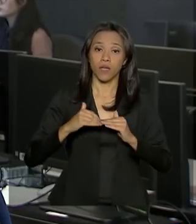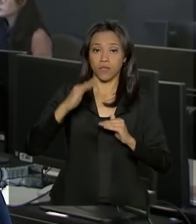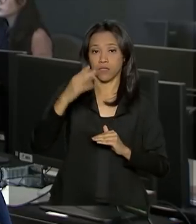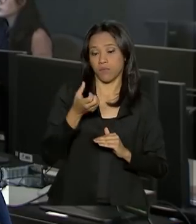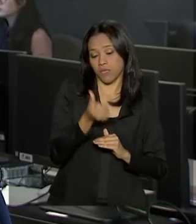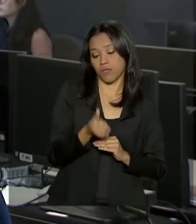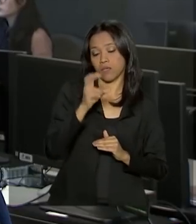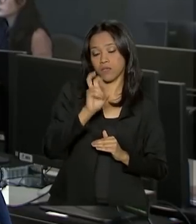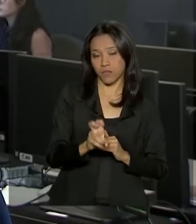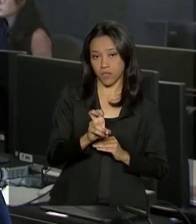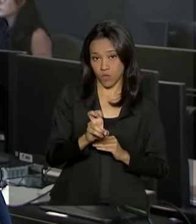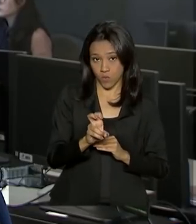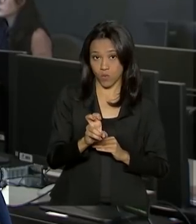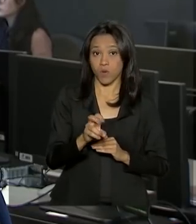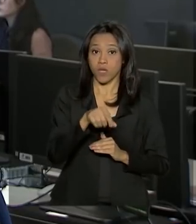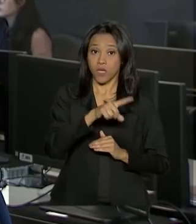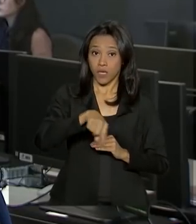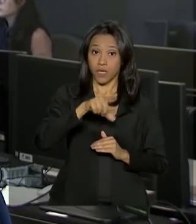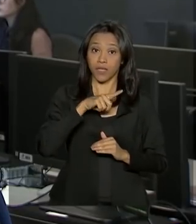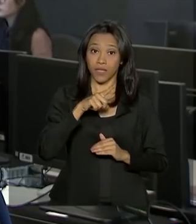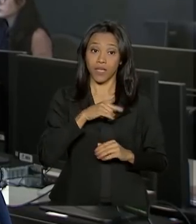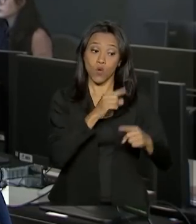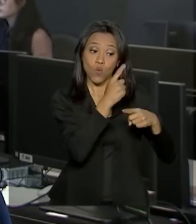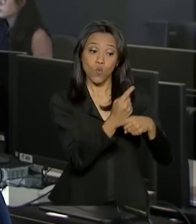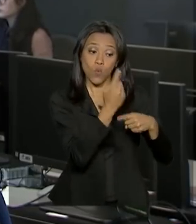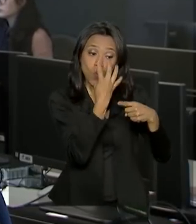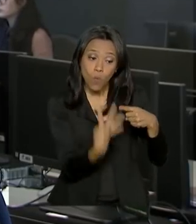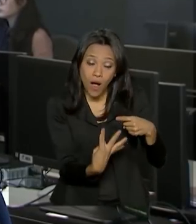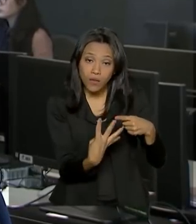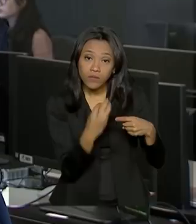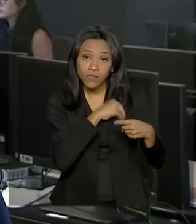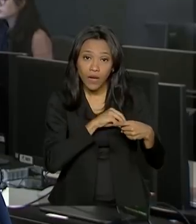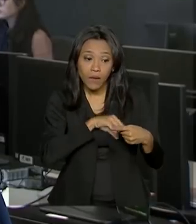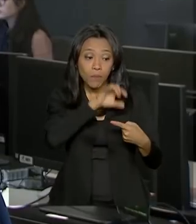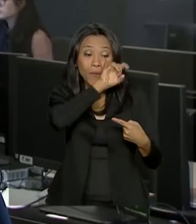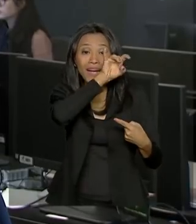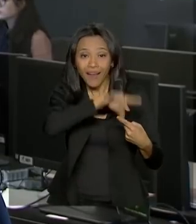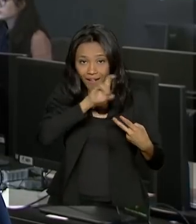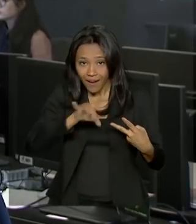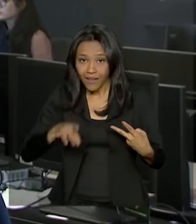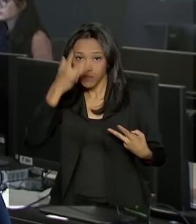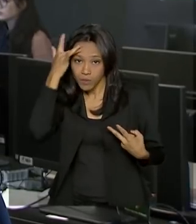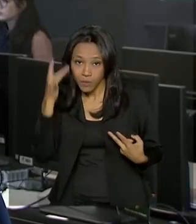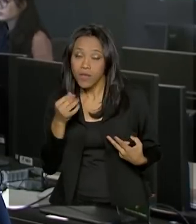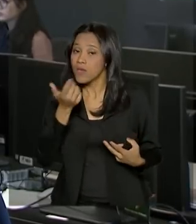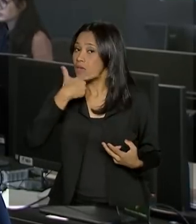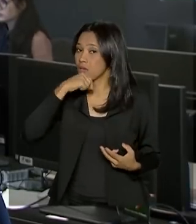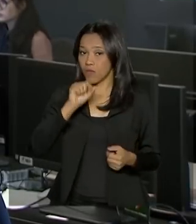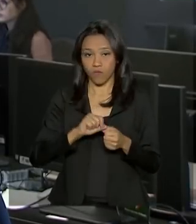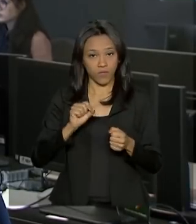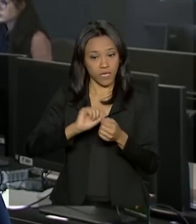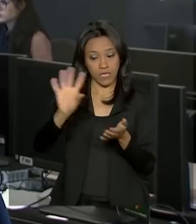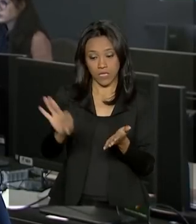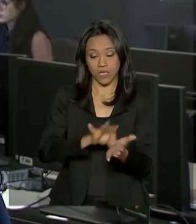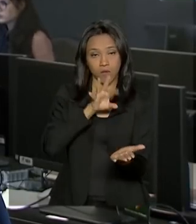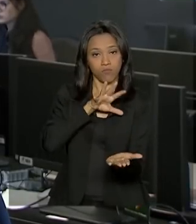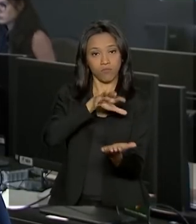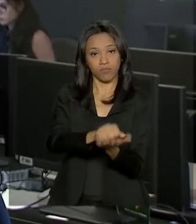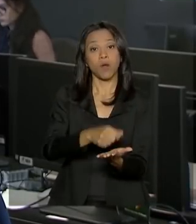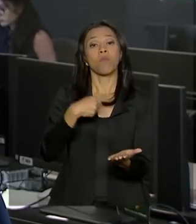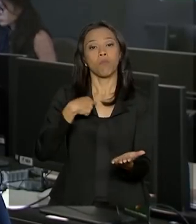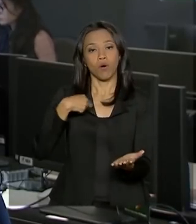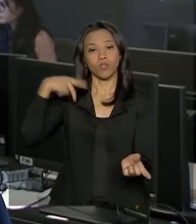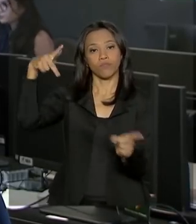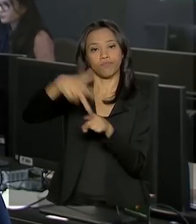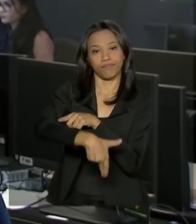familiar de até um quarto do salário mínimo por pessoa. Quem não se inscrever pode ter o pagamento suspenso. O